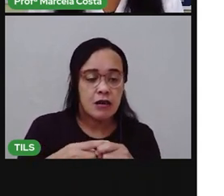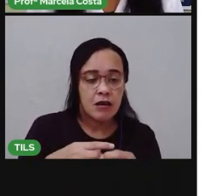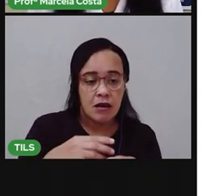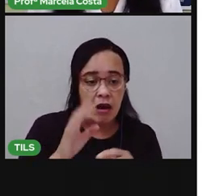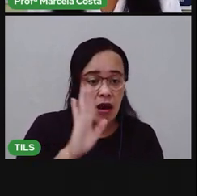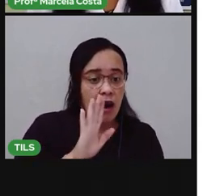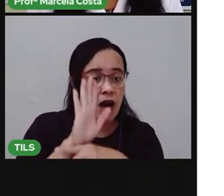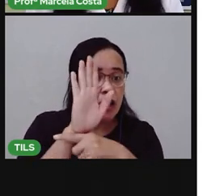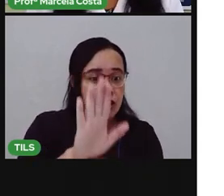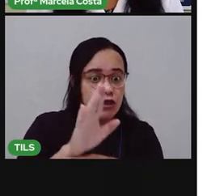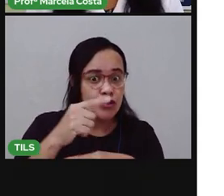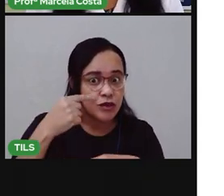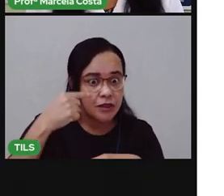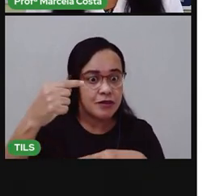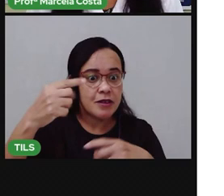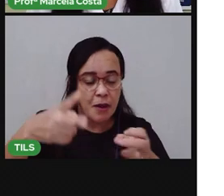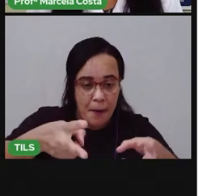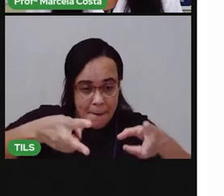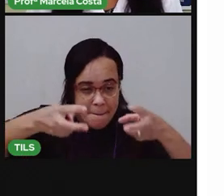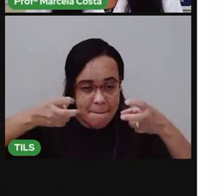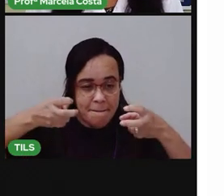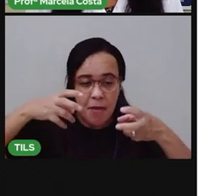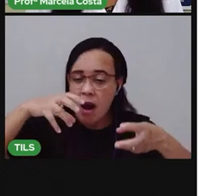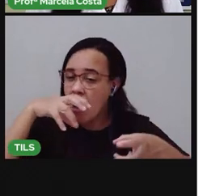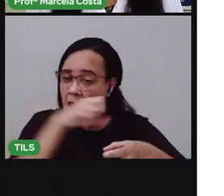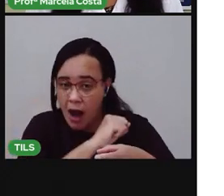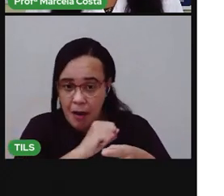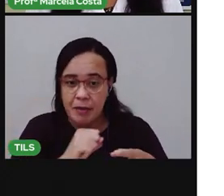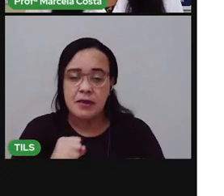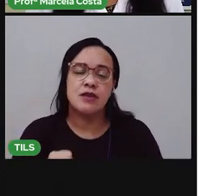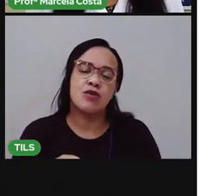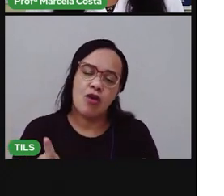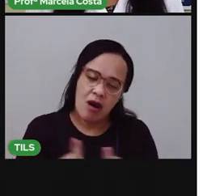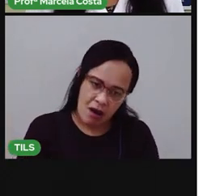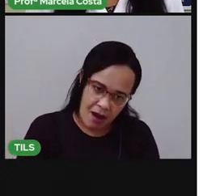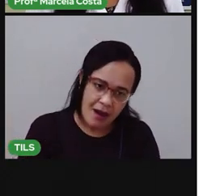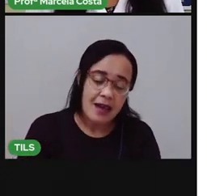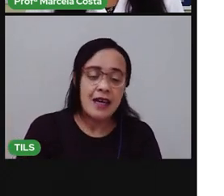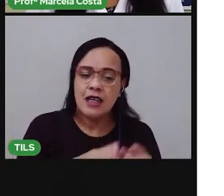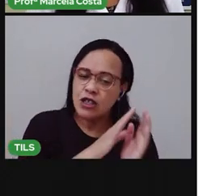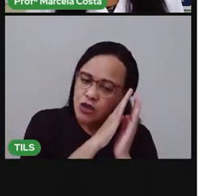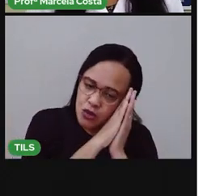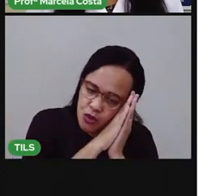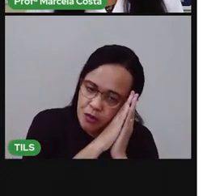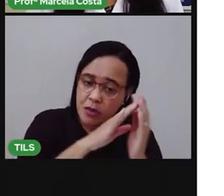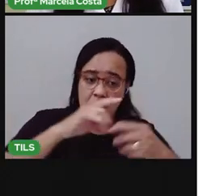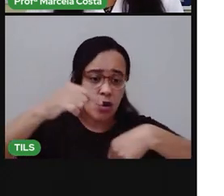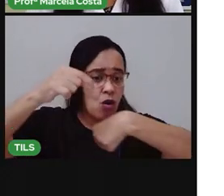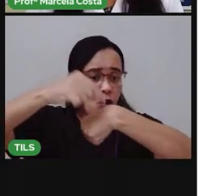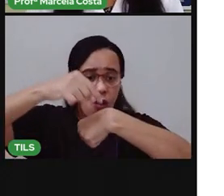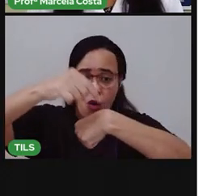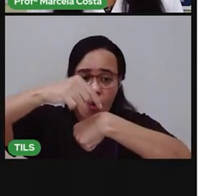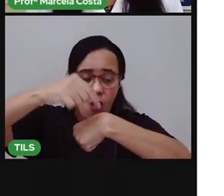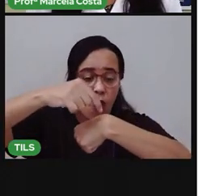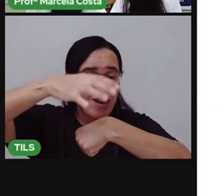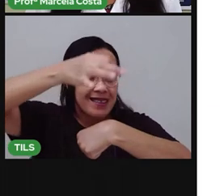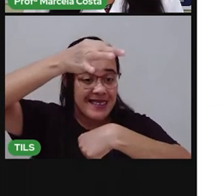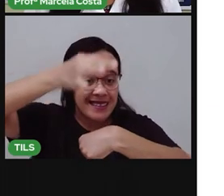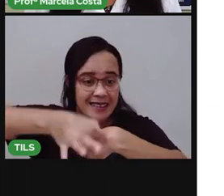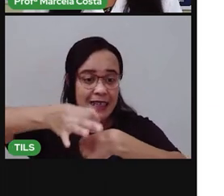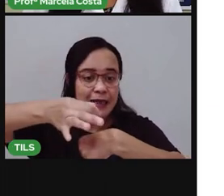em que você está dormindo, sabia? Por isso que é importante dormir no horário certo, acordar no horário certo.